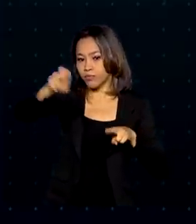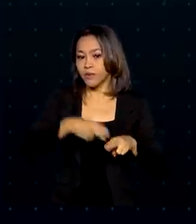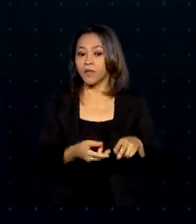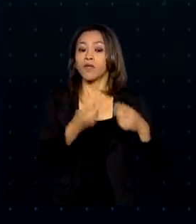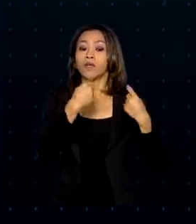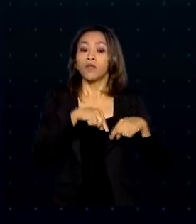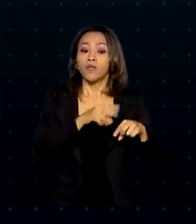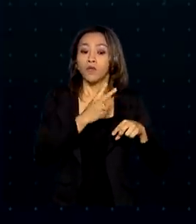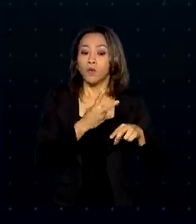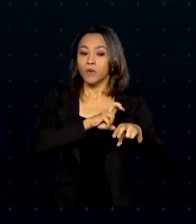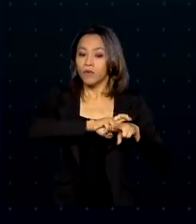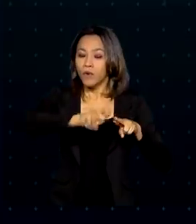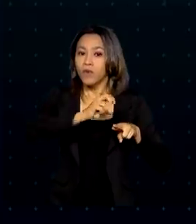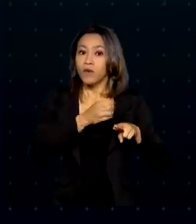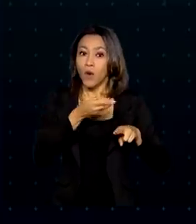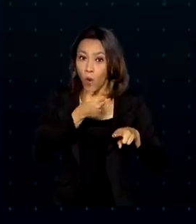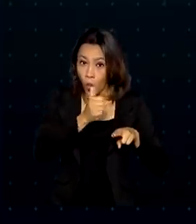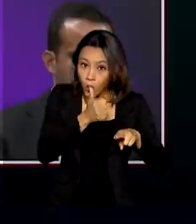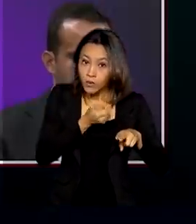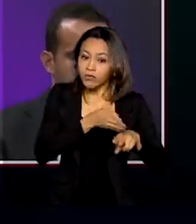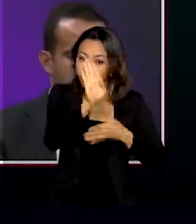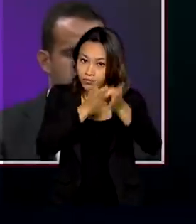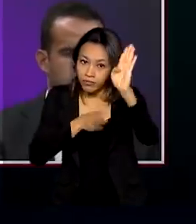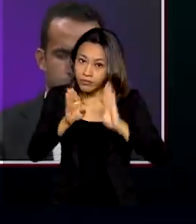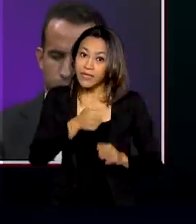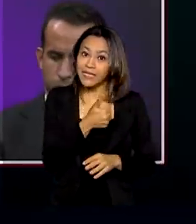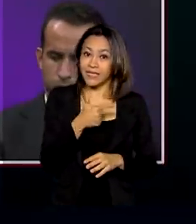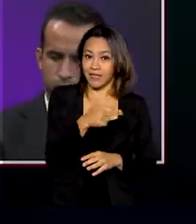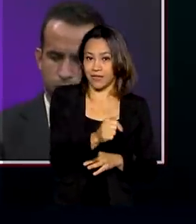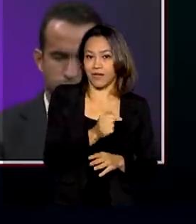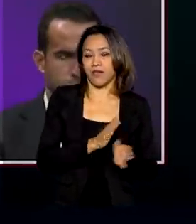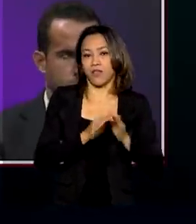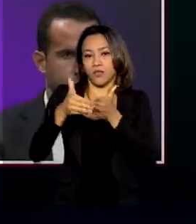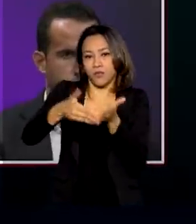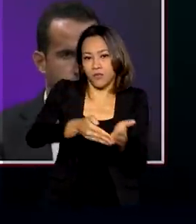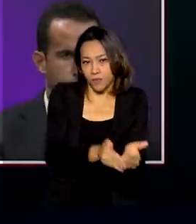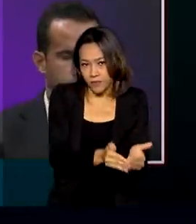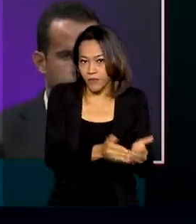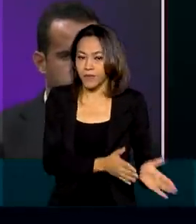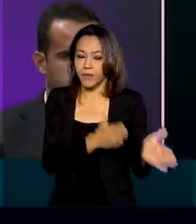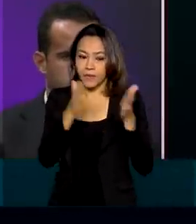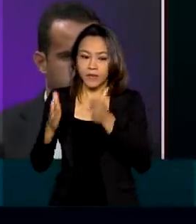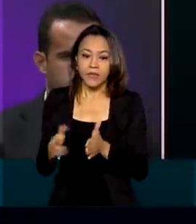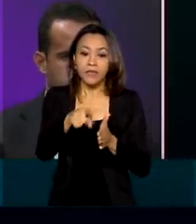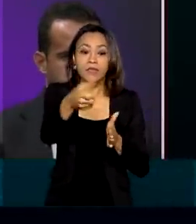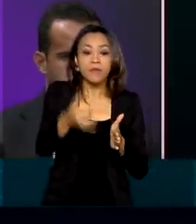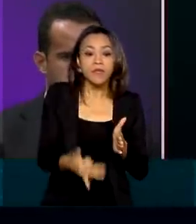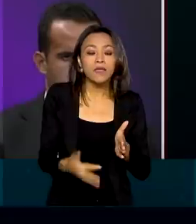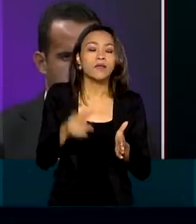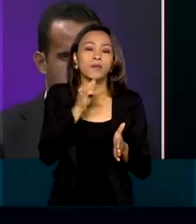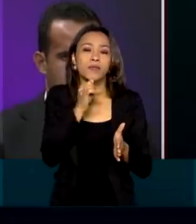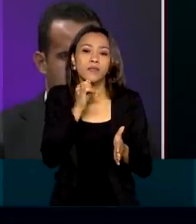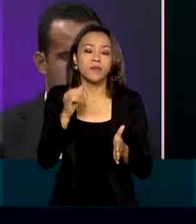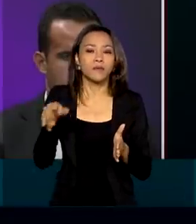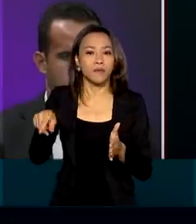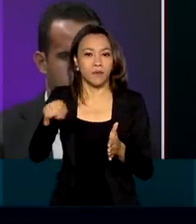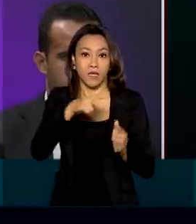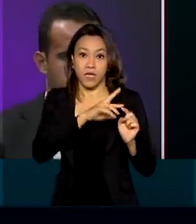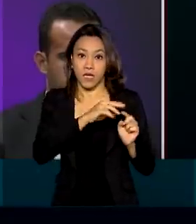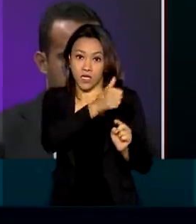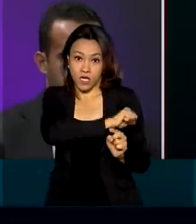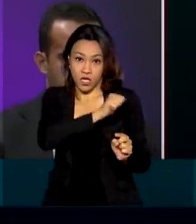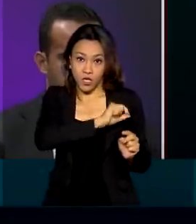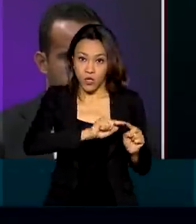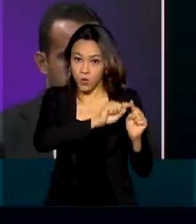e 17 terminais portuários. Quem quer ficar de fora de uma Presidente Dutra, numa rodovia Rio-São Paulo? Quem quer ficar de fora de